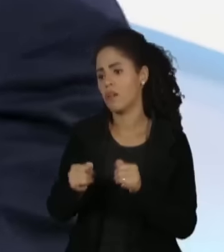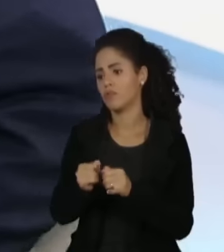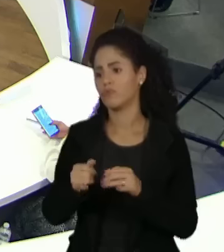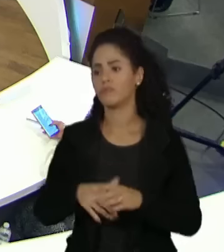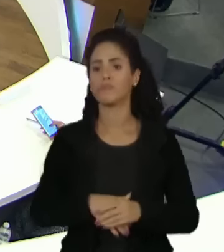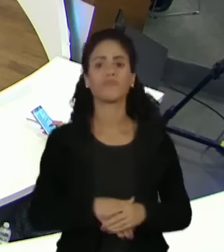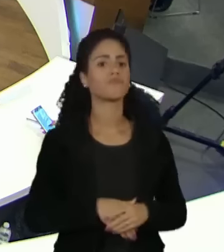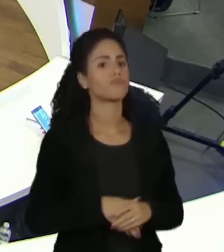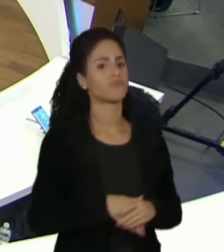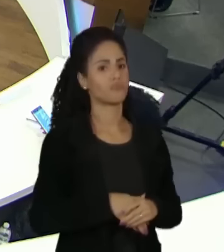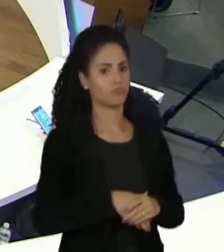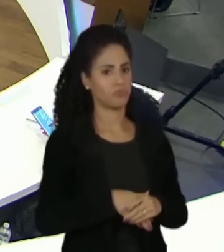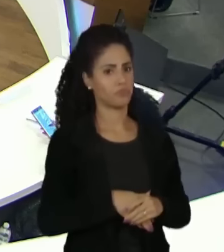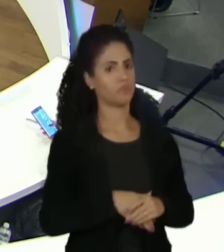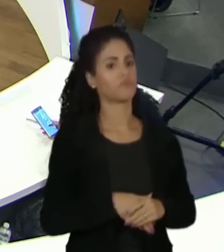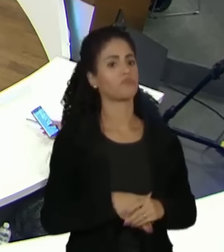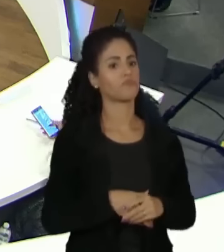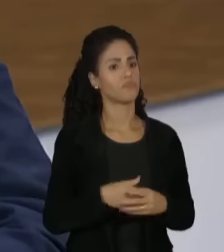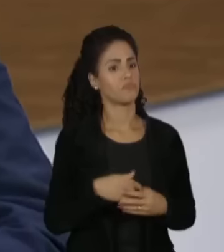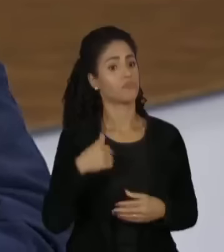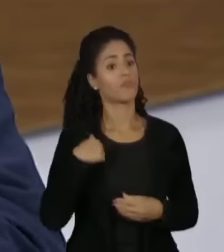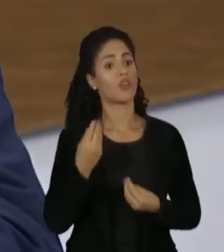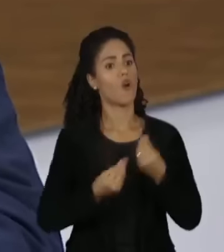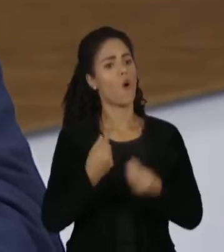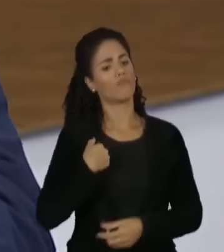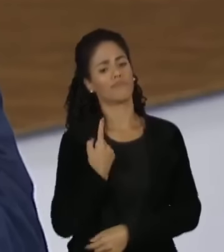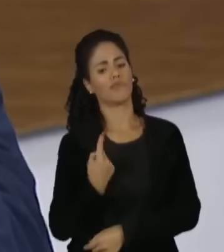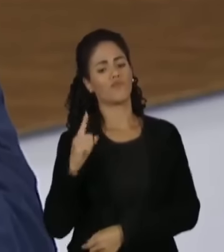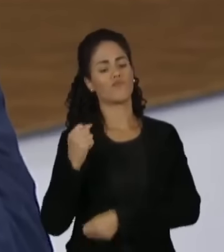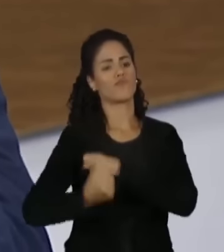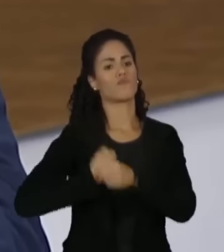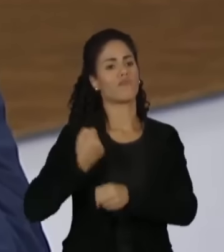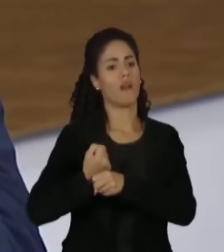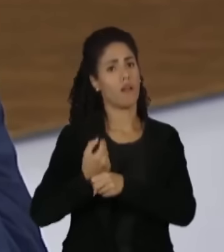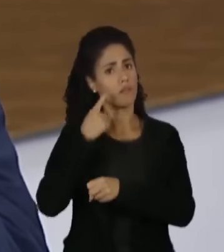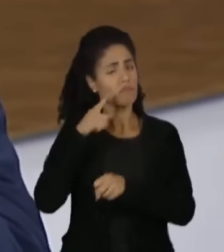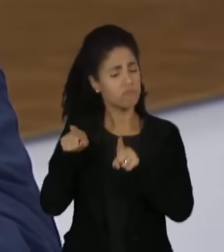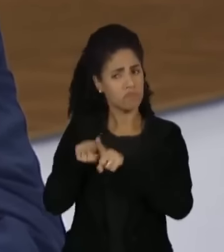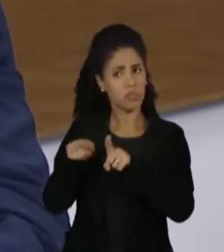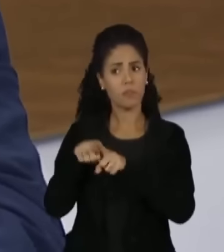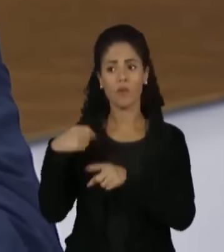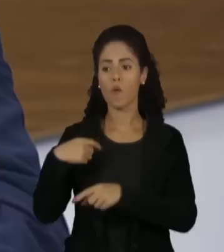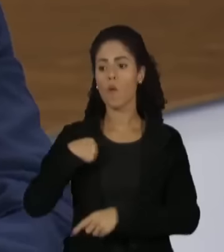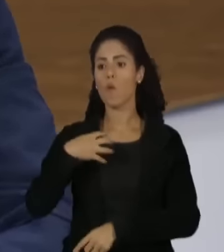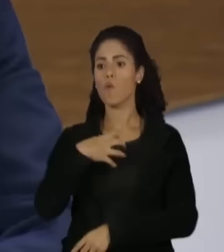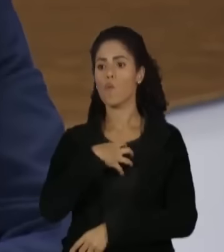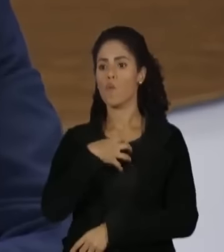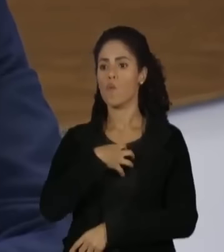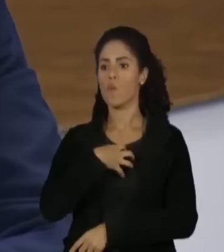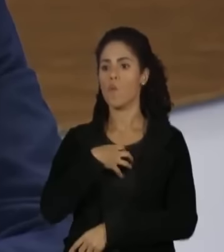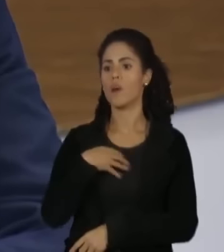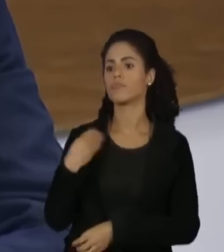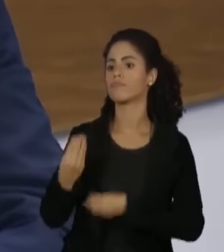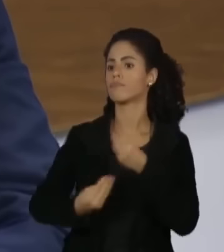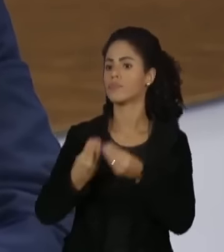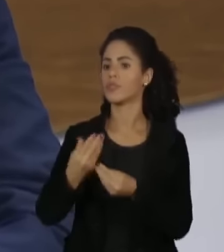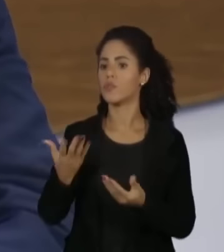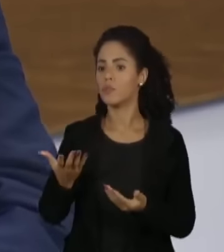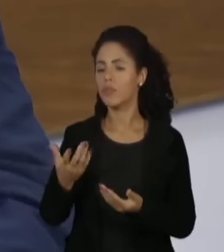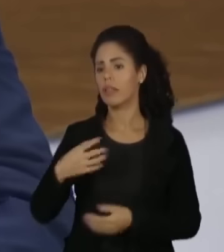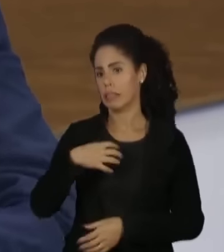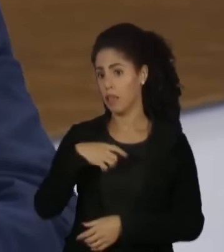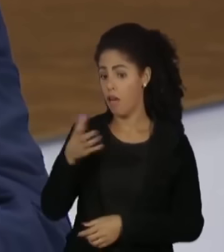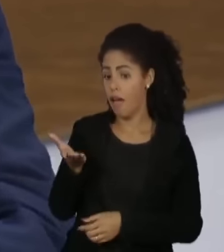Senador, por favor, o senhor nos últimos anos teve um aumento patrimonial considerável. O senhor comprou uma mansão em Brasília,